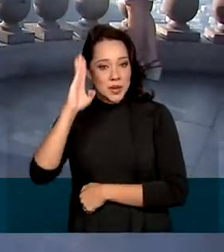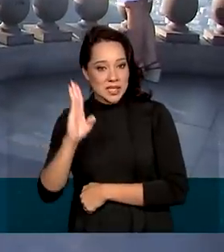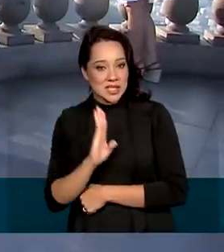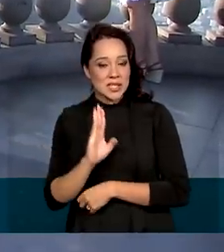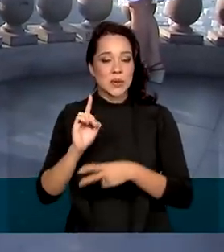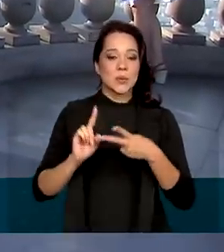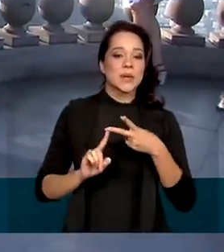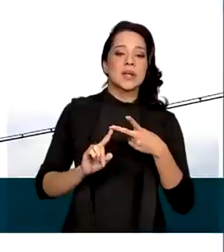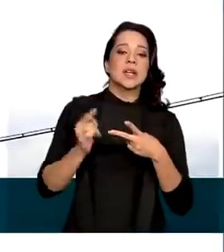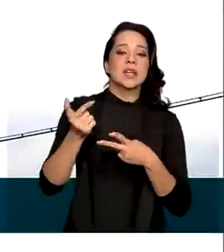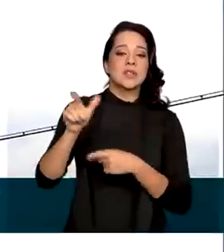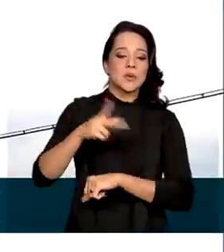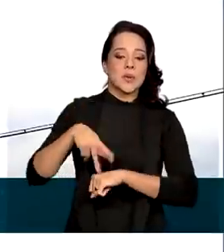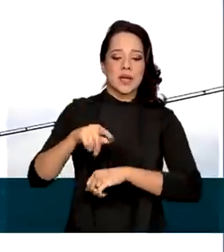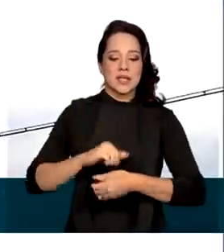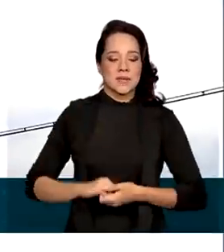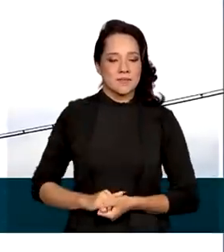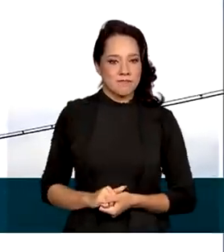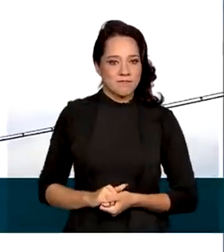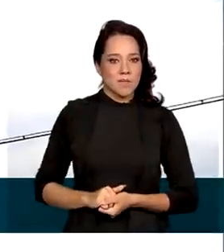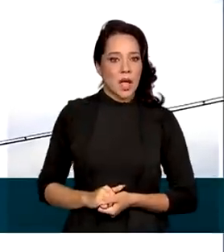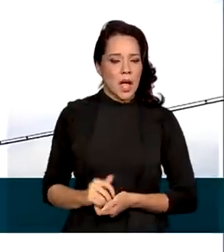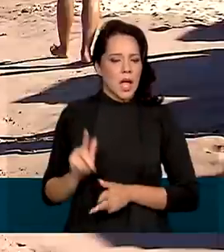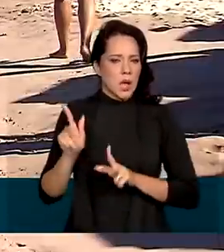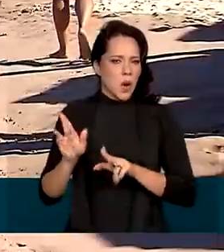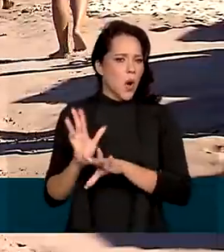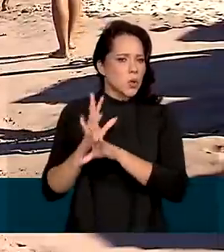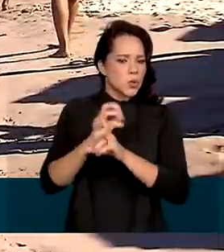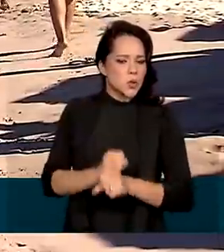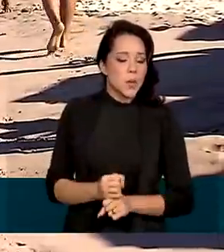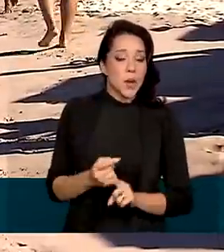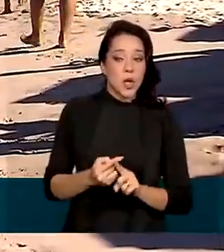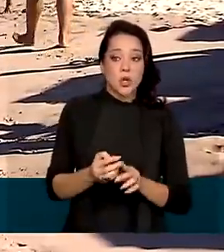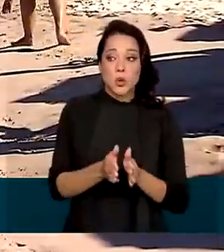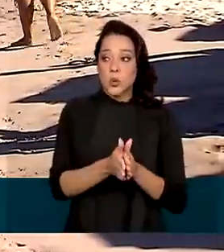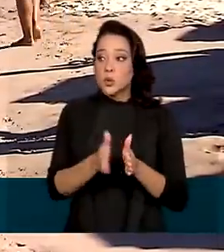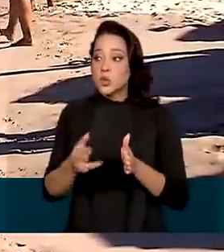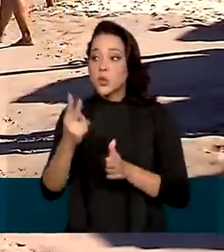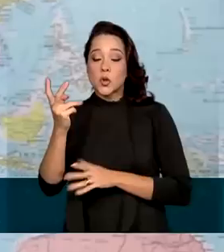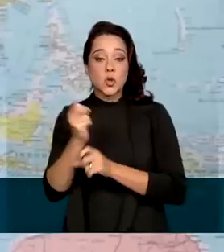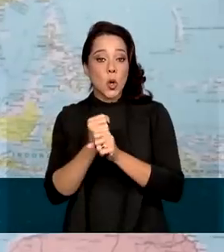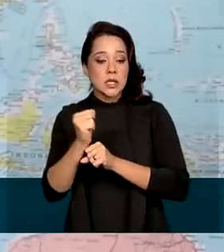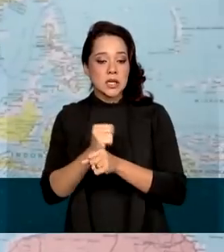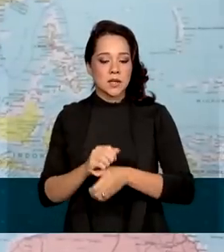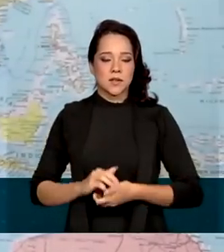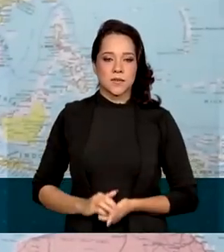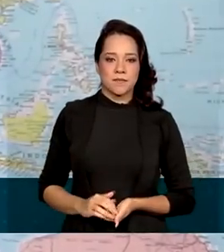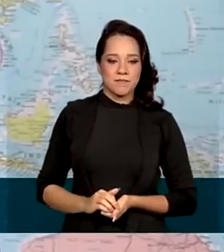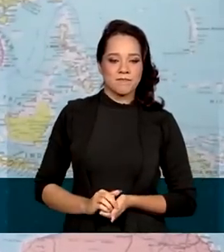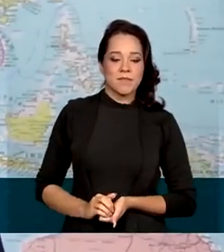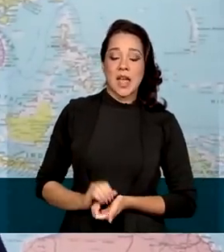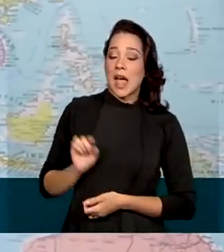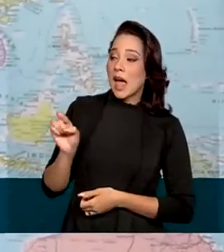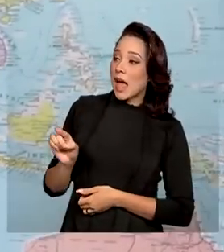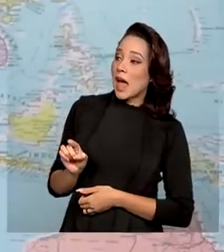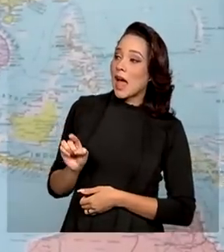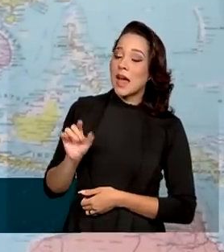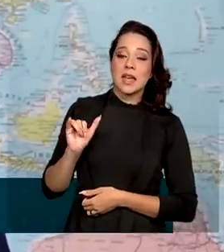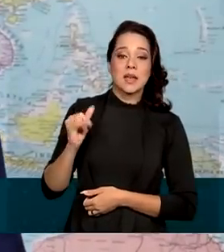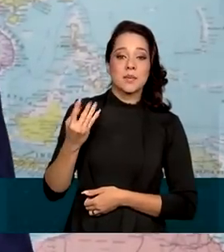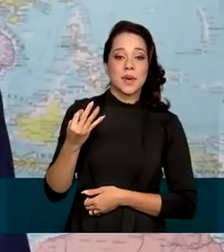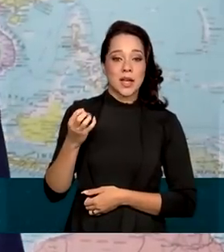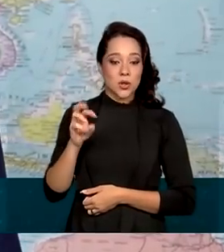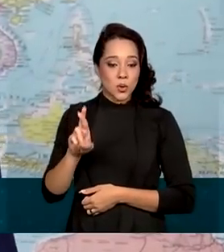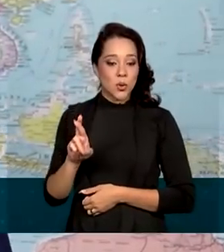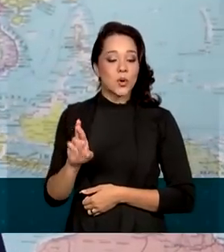e estrangeiros. O número equivale à soma dos últimos dois anos. A Embratur intensificou em 2022